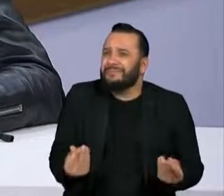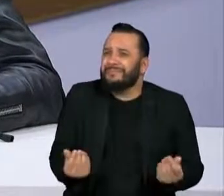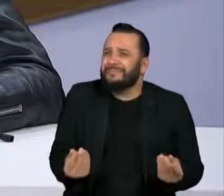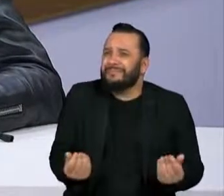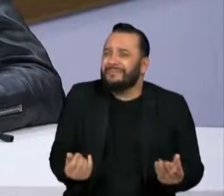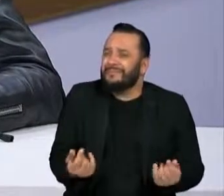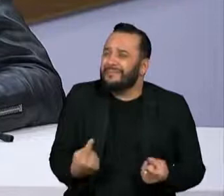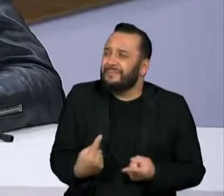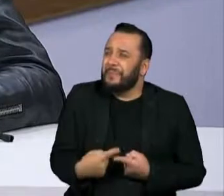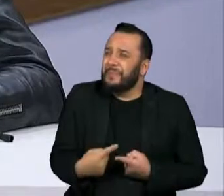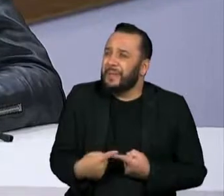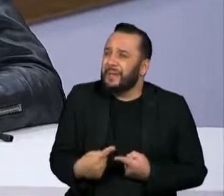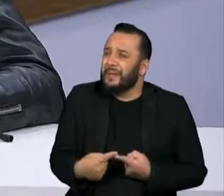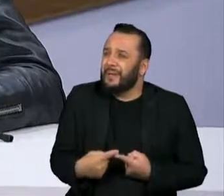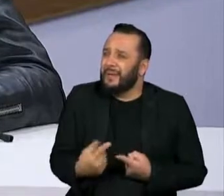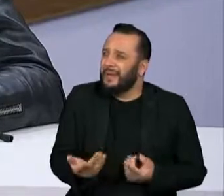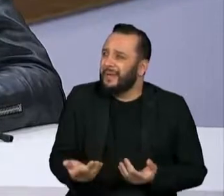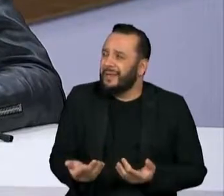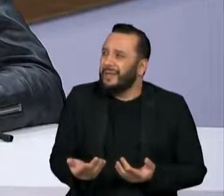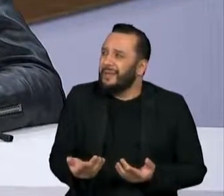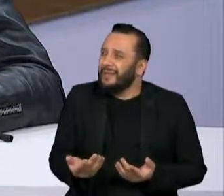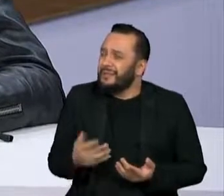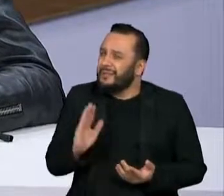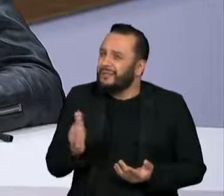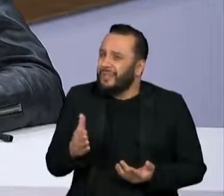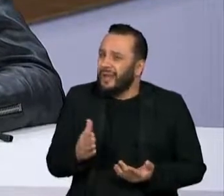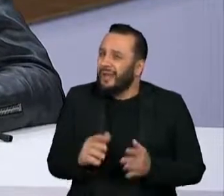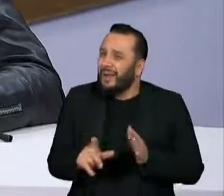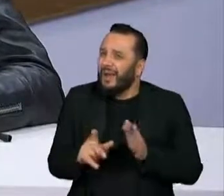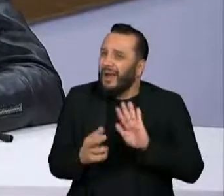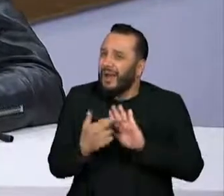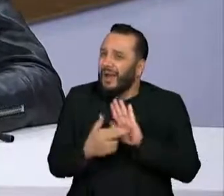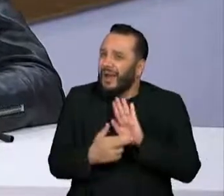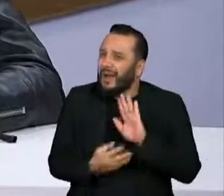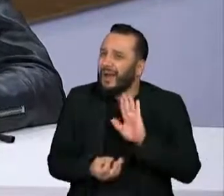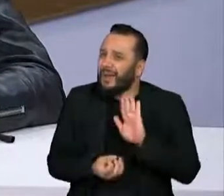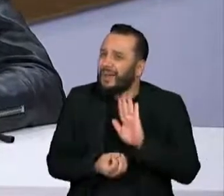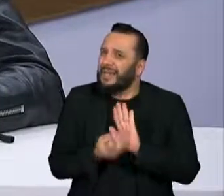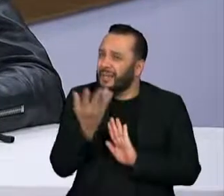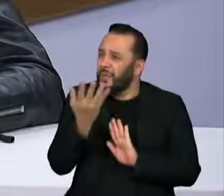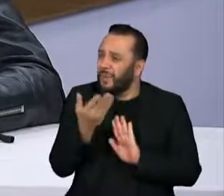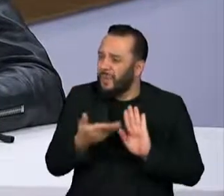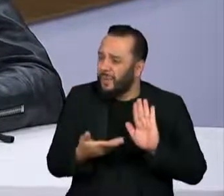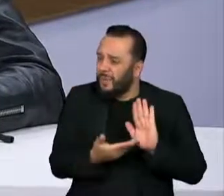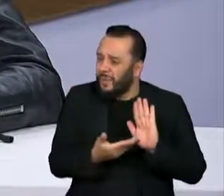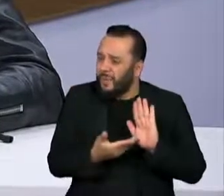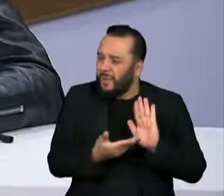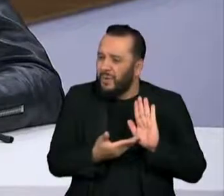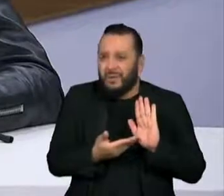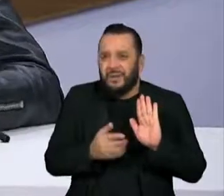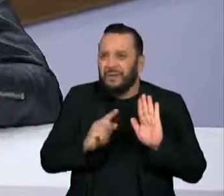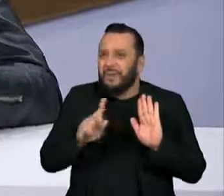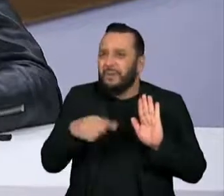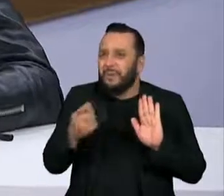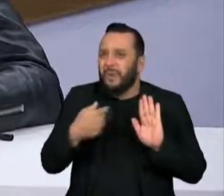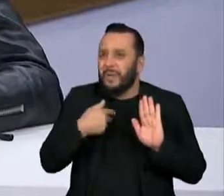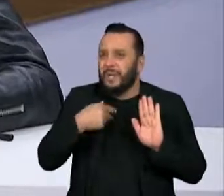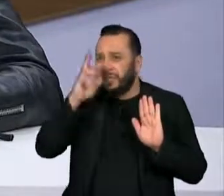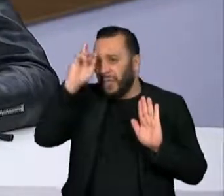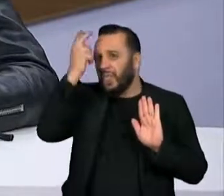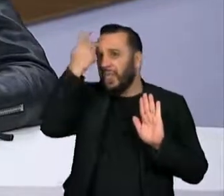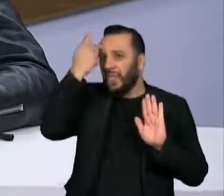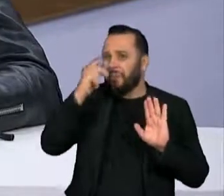fato de que esses avanços nascem a tão duras penas, digamos assim, e muitas vezes a